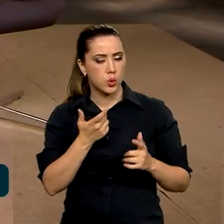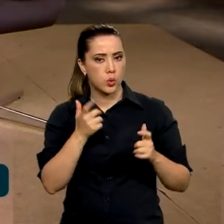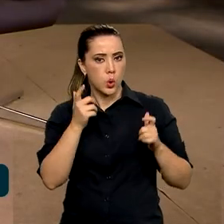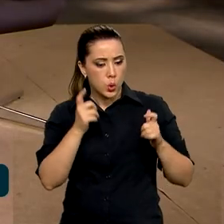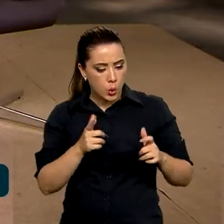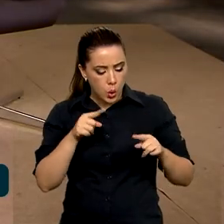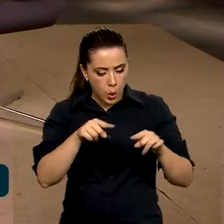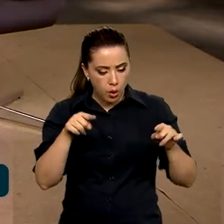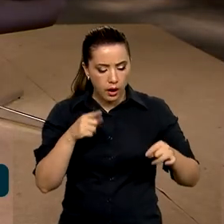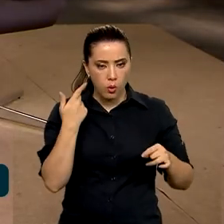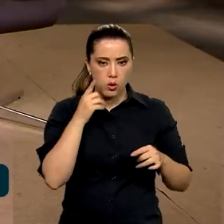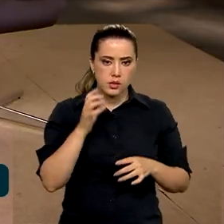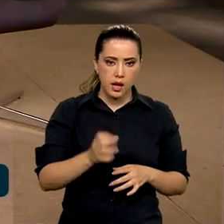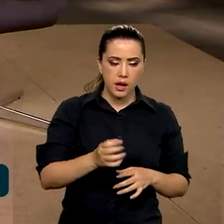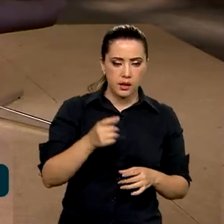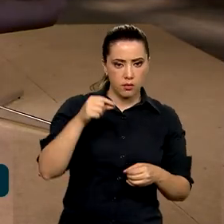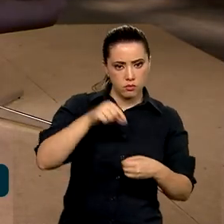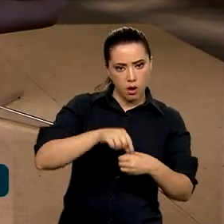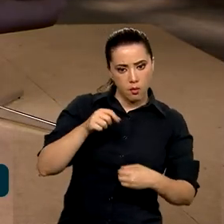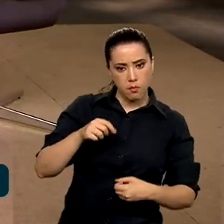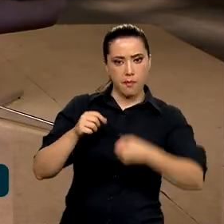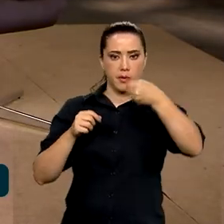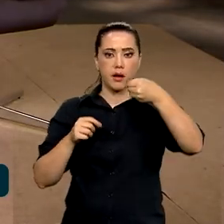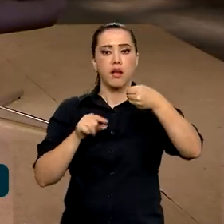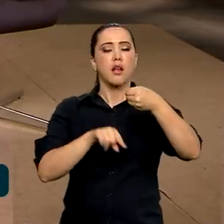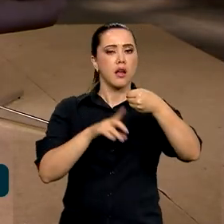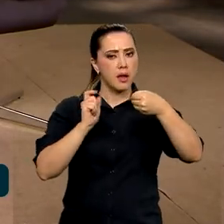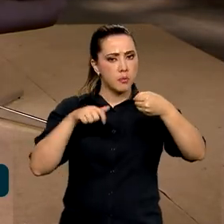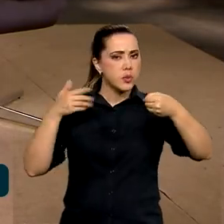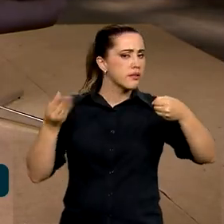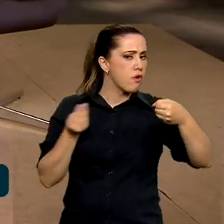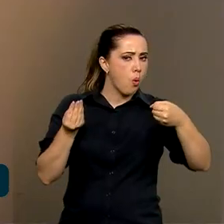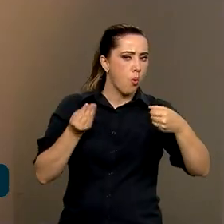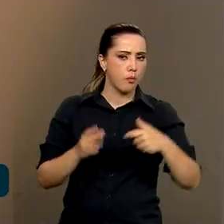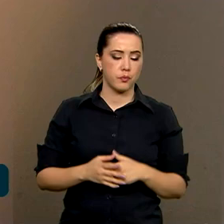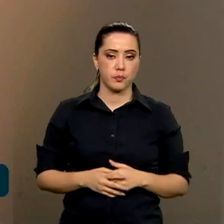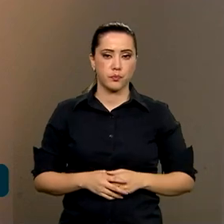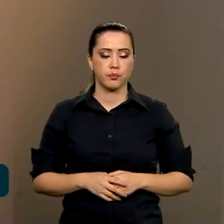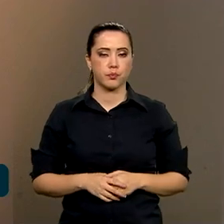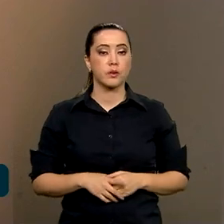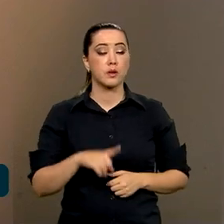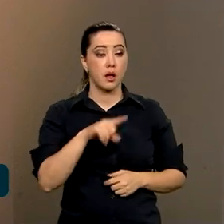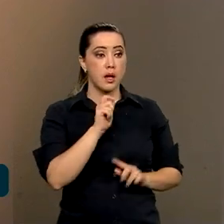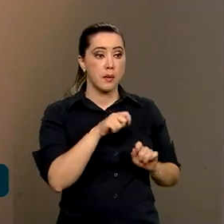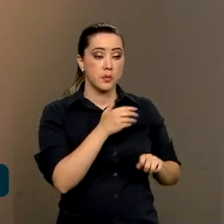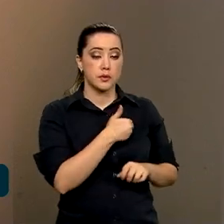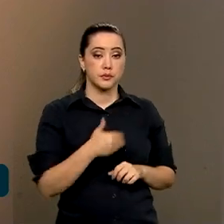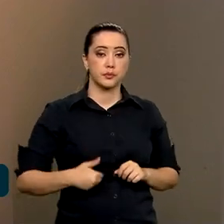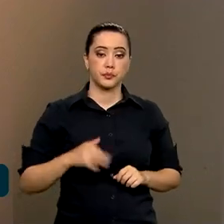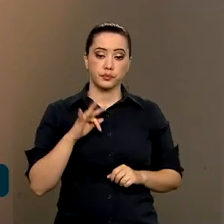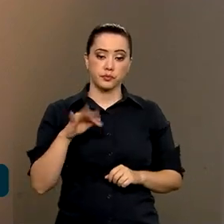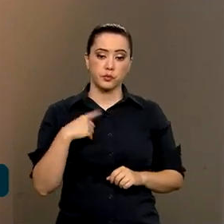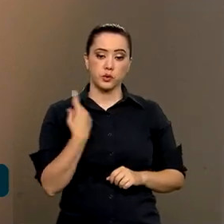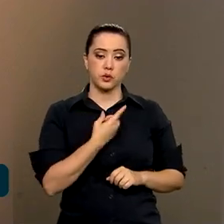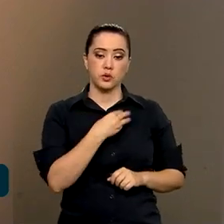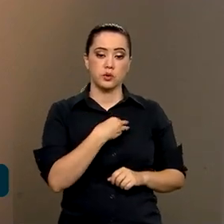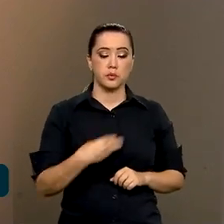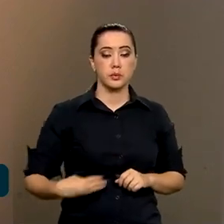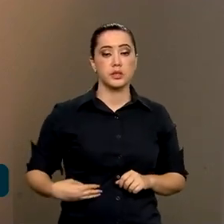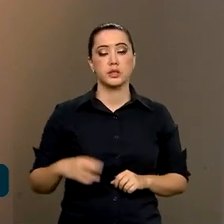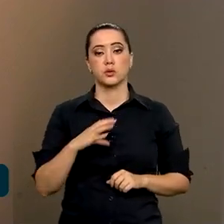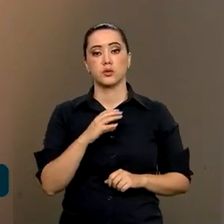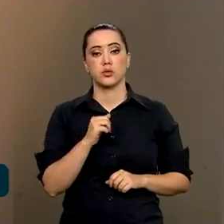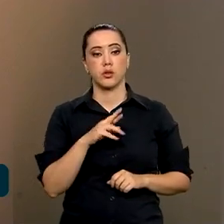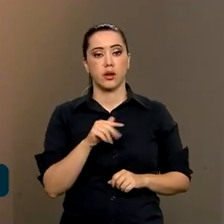tanto a área cultivada? Sim, é possível. Inclusive, tem um plano do governo federal, liderado pelo nosso ministro, Carlos Favro.